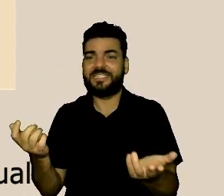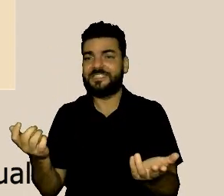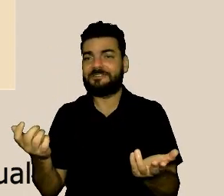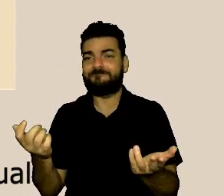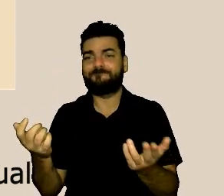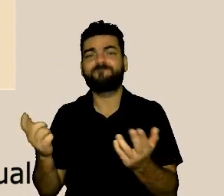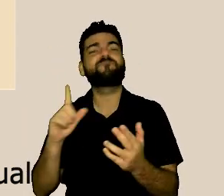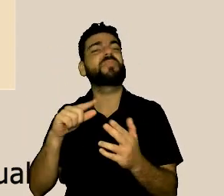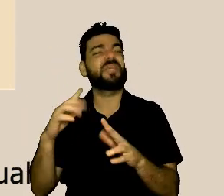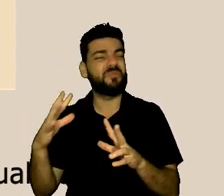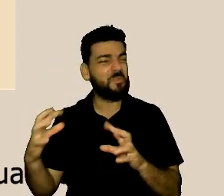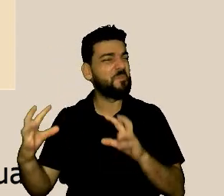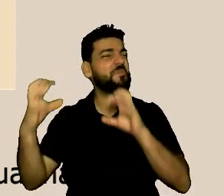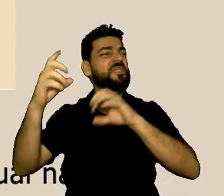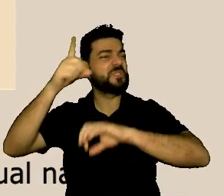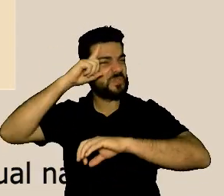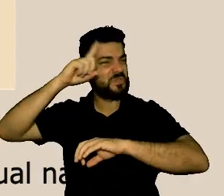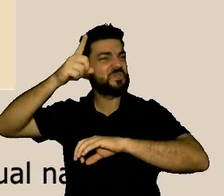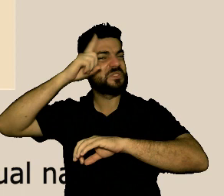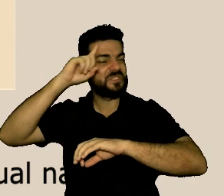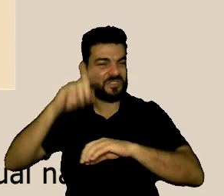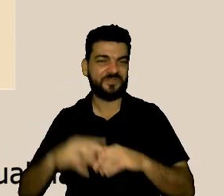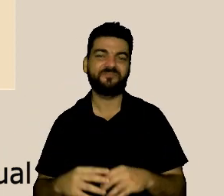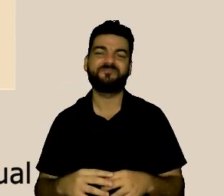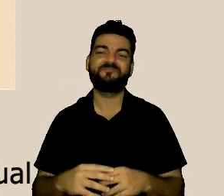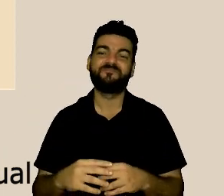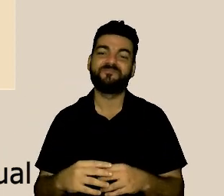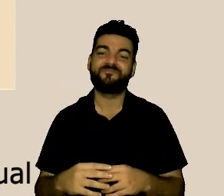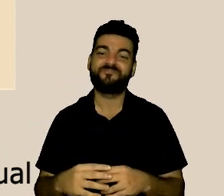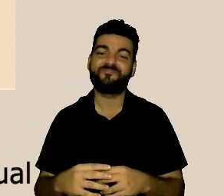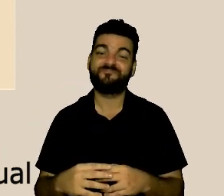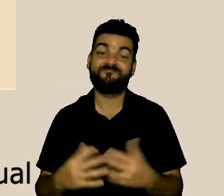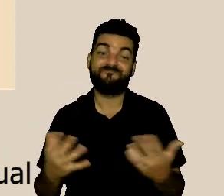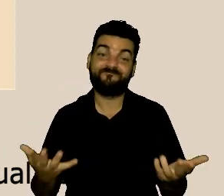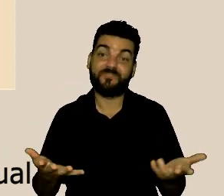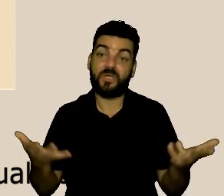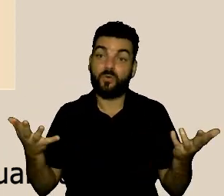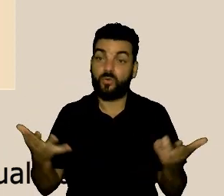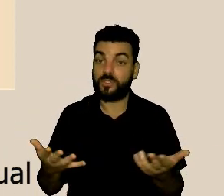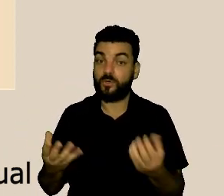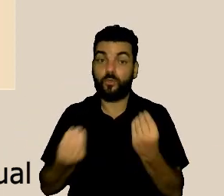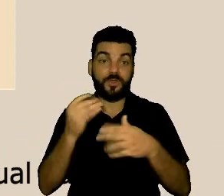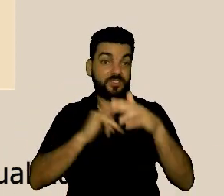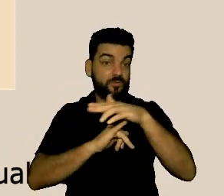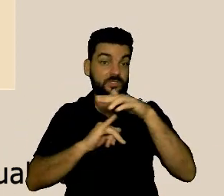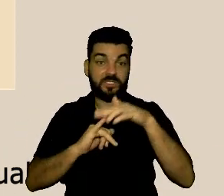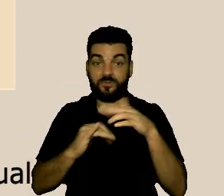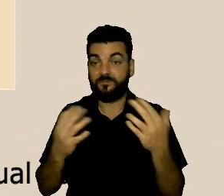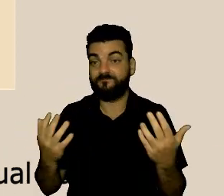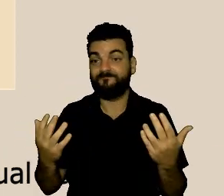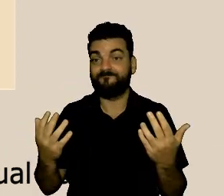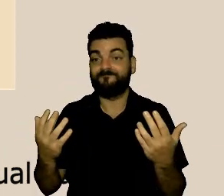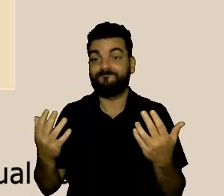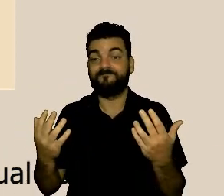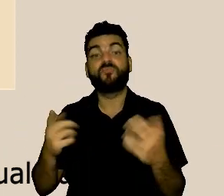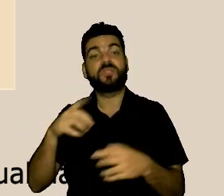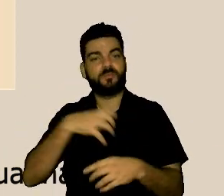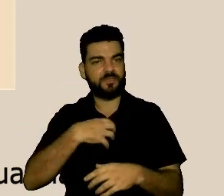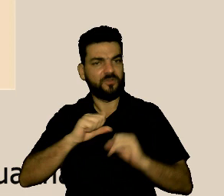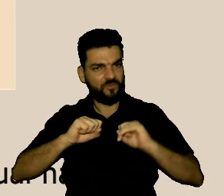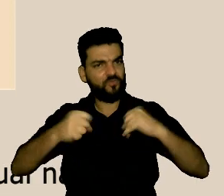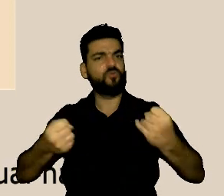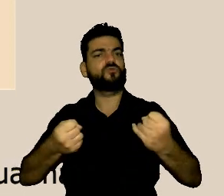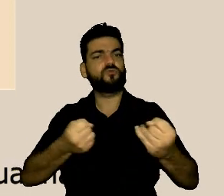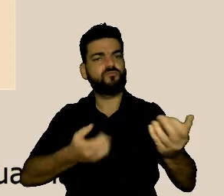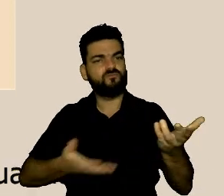uma luta que a gente tem que ter e a gente enquanto instituição a gente tem que ter esse compromisso